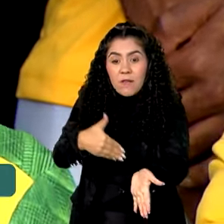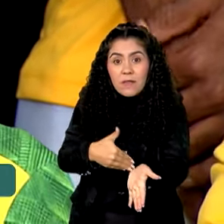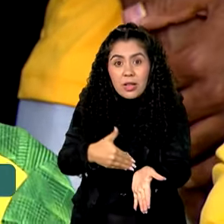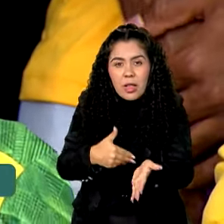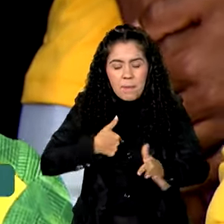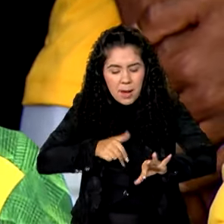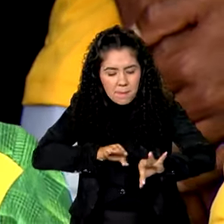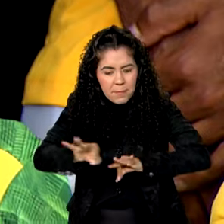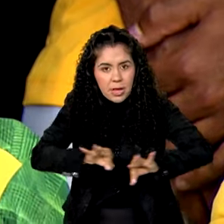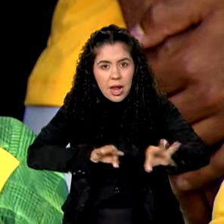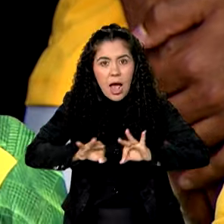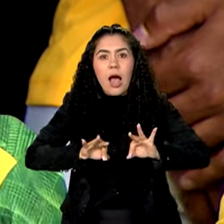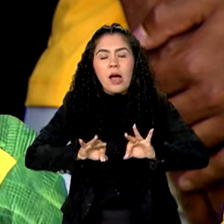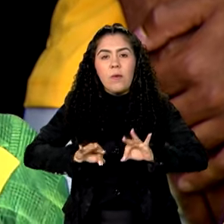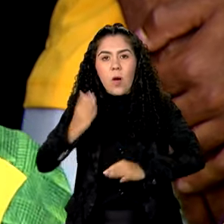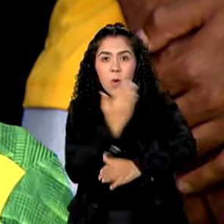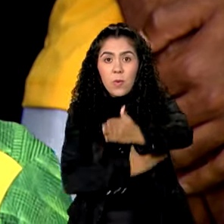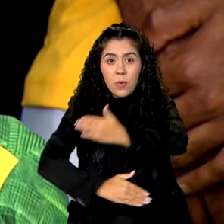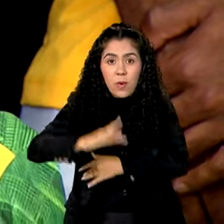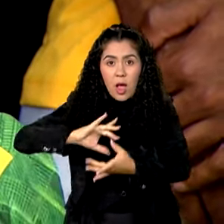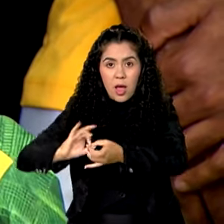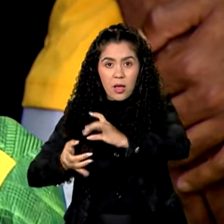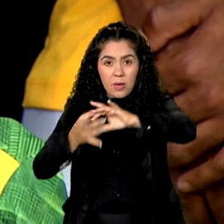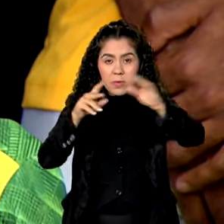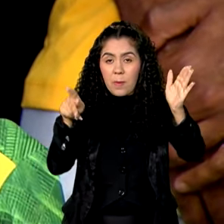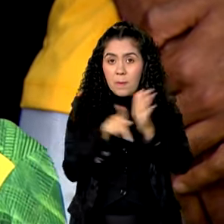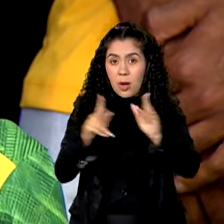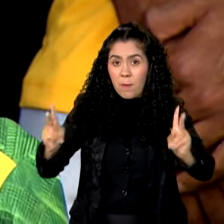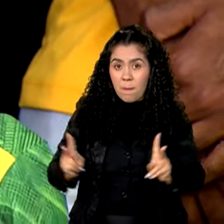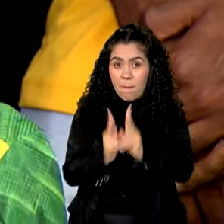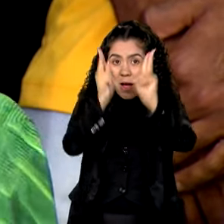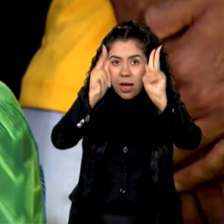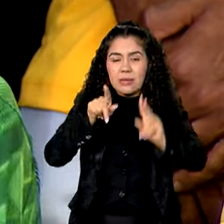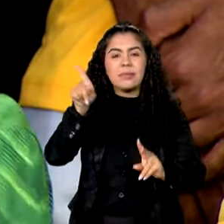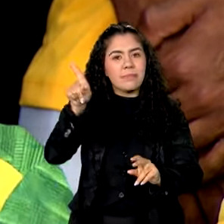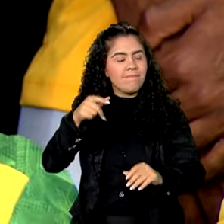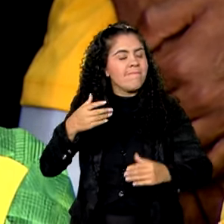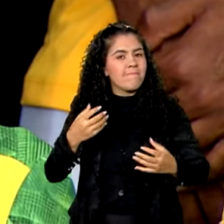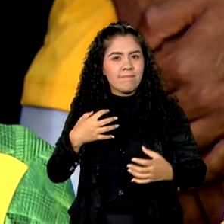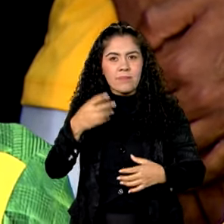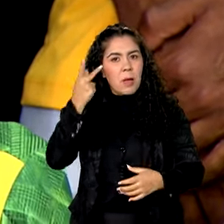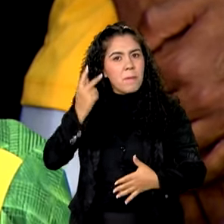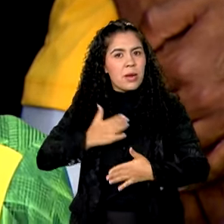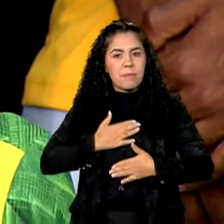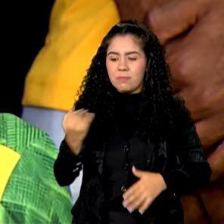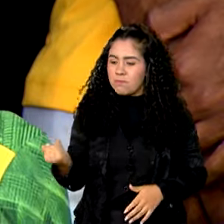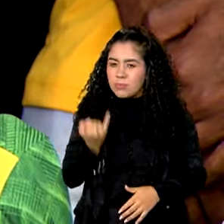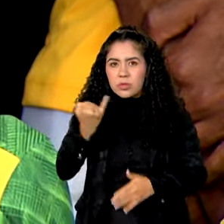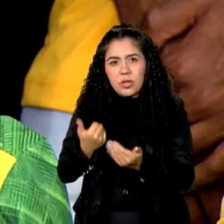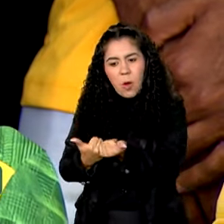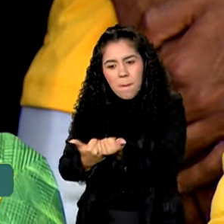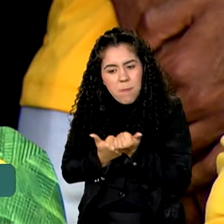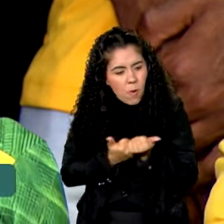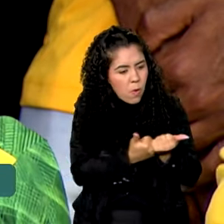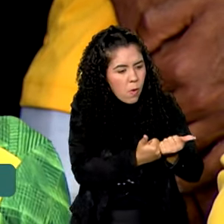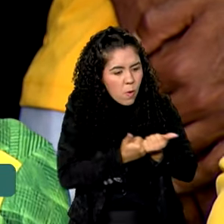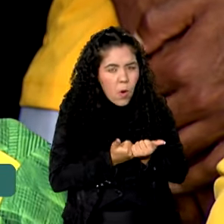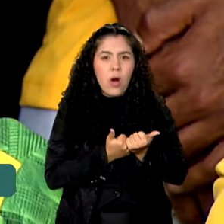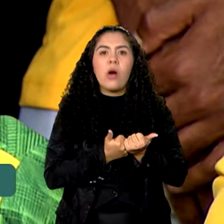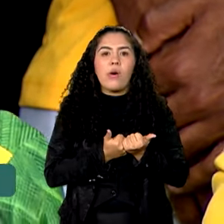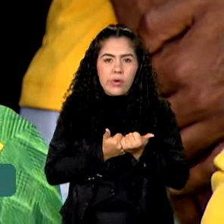para os Jogos Paralímpicos de Paris. E é muito importante todo esse suporte, todo esse apoio que a gente tem,